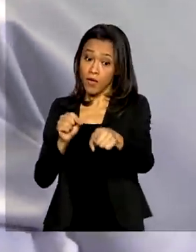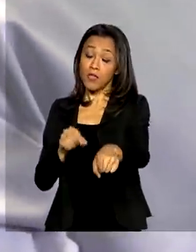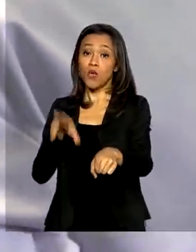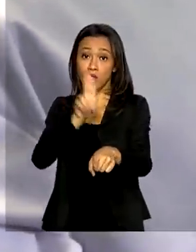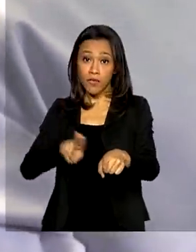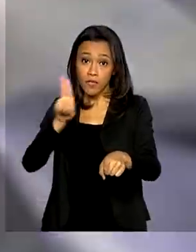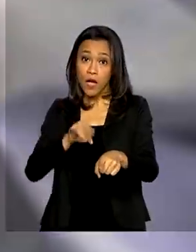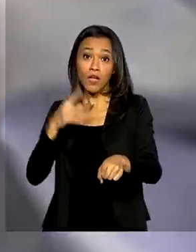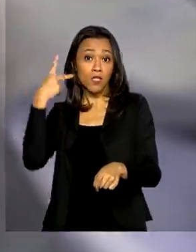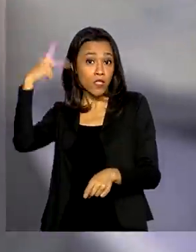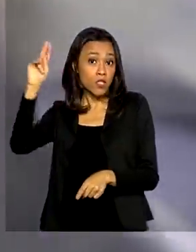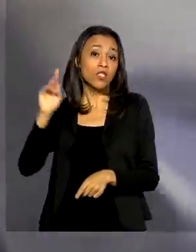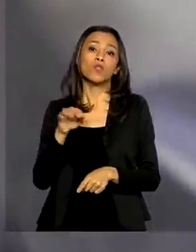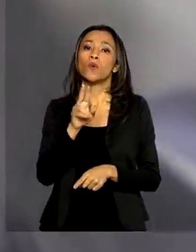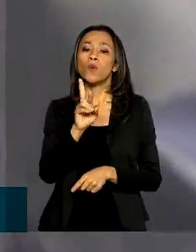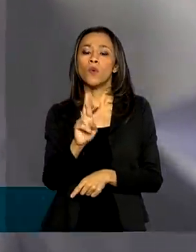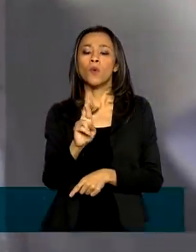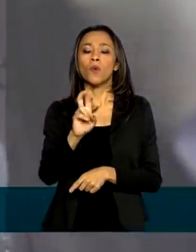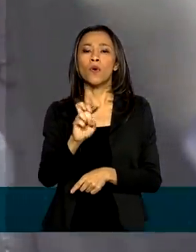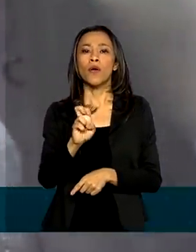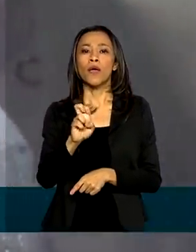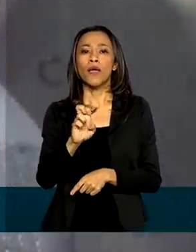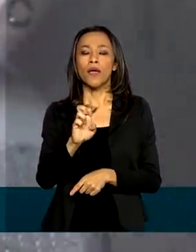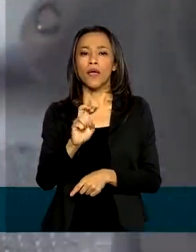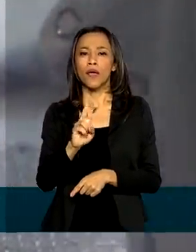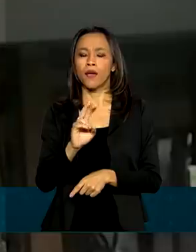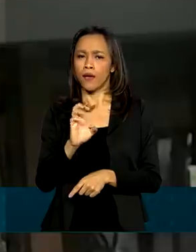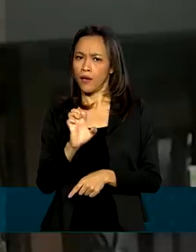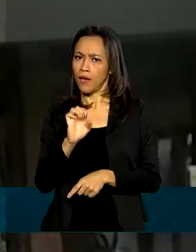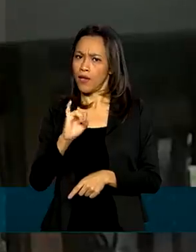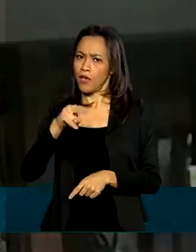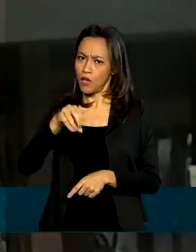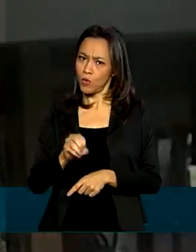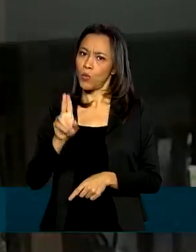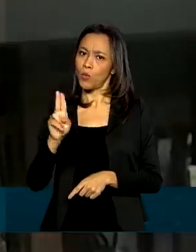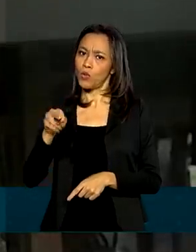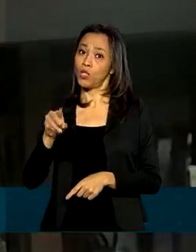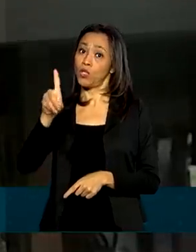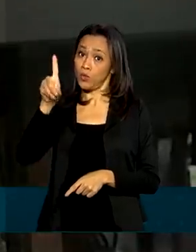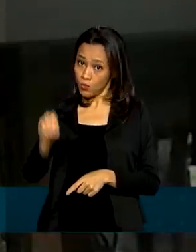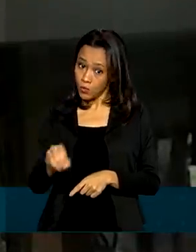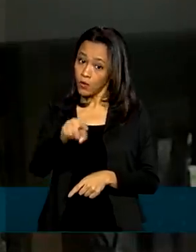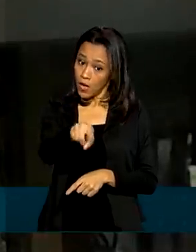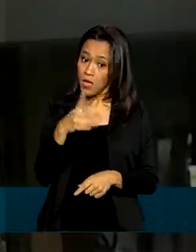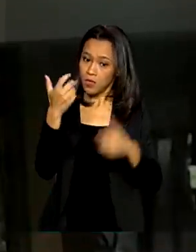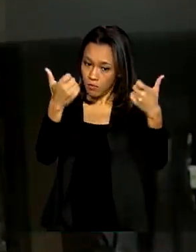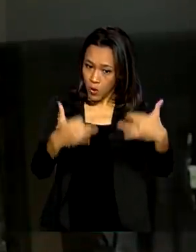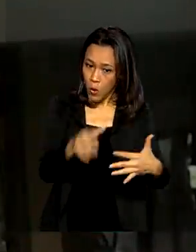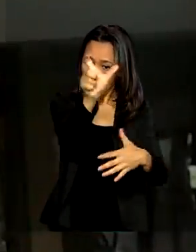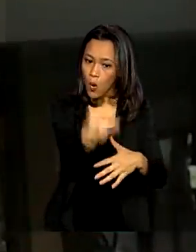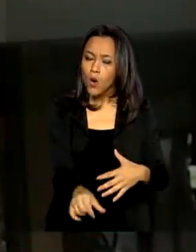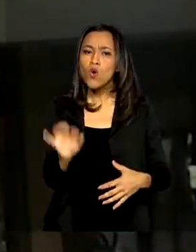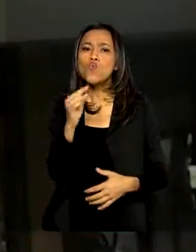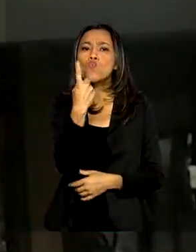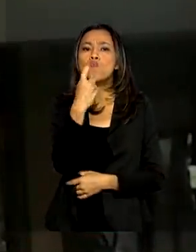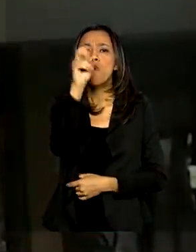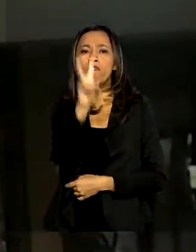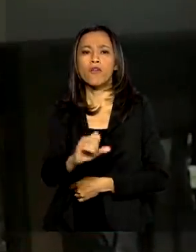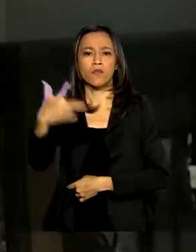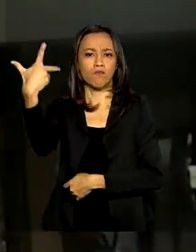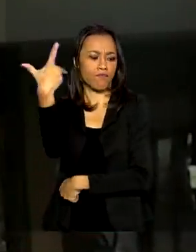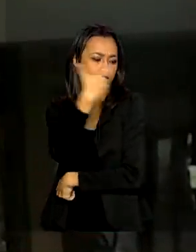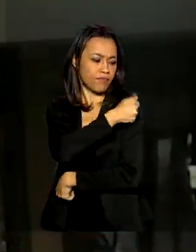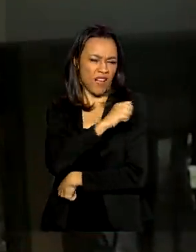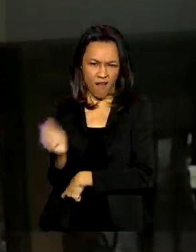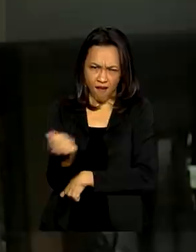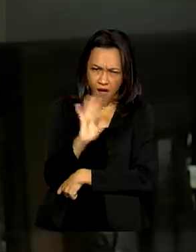Unido, e demonstraram que o perfil de segurança foi aceitável. Este pesquisador explica que a vacina deverá ser aplicada em dose única, não será